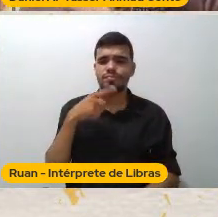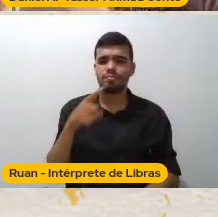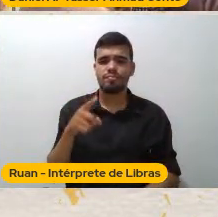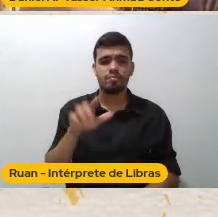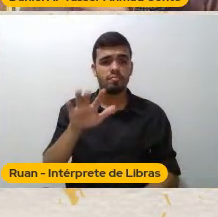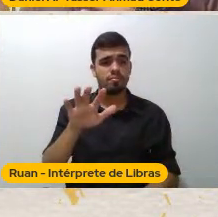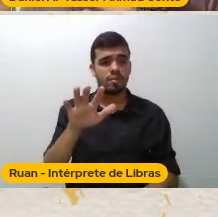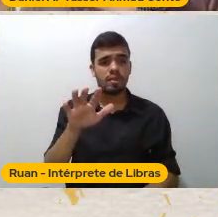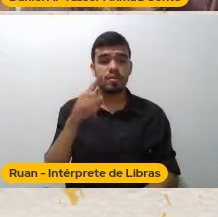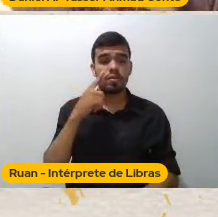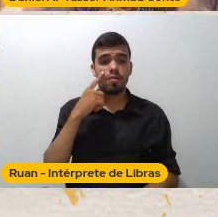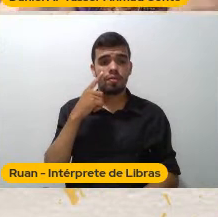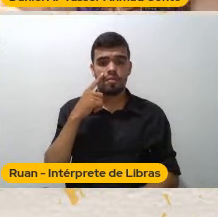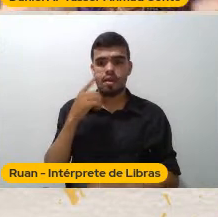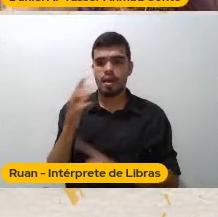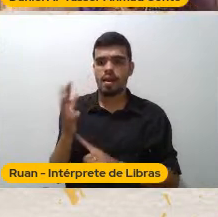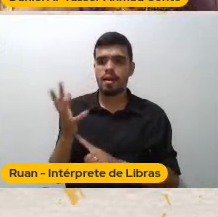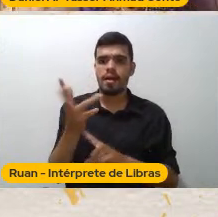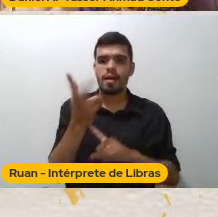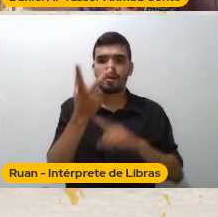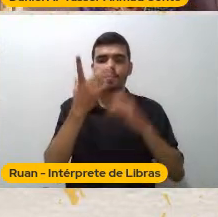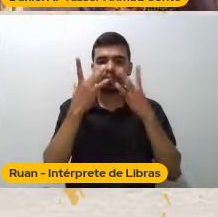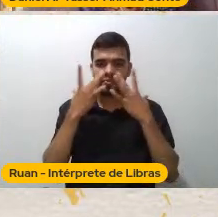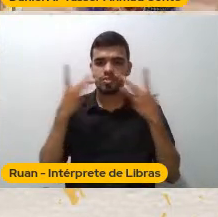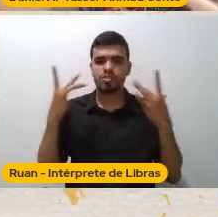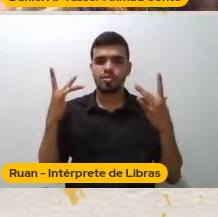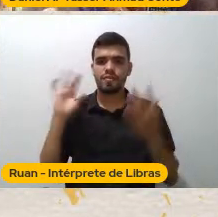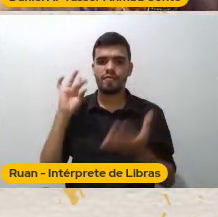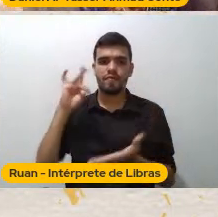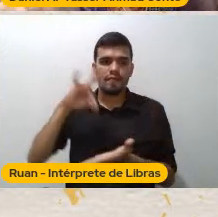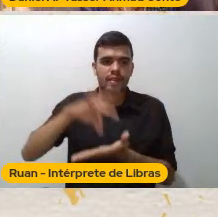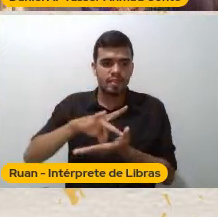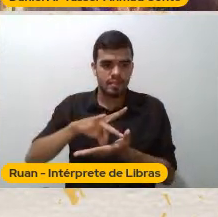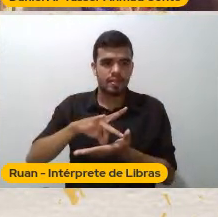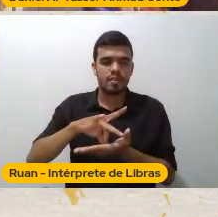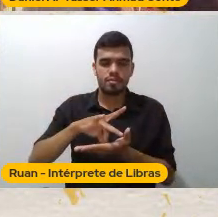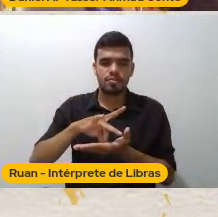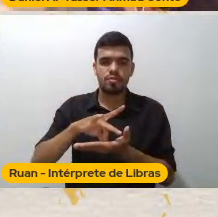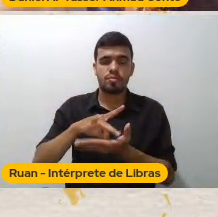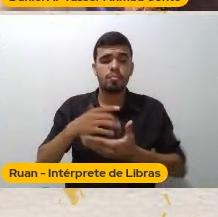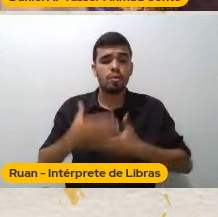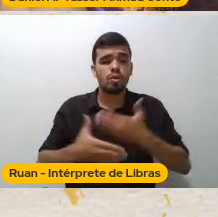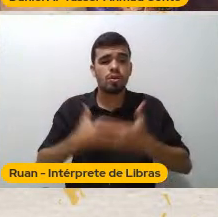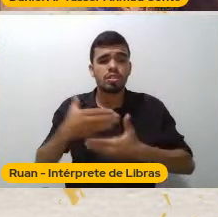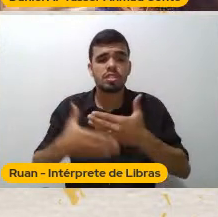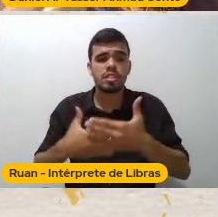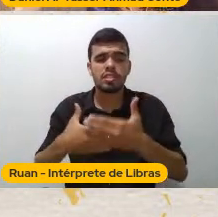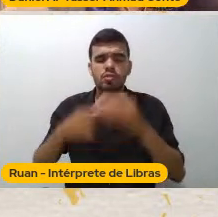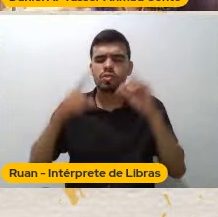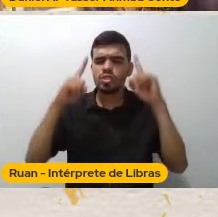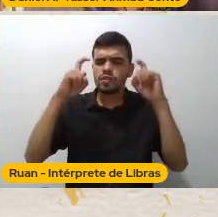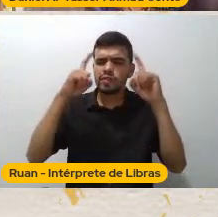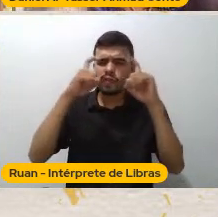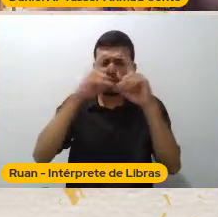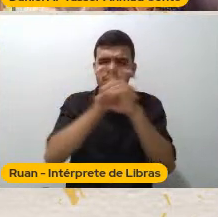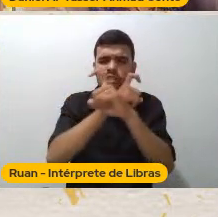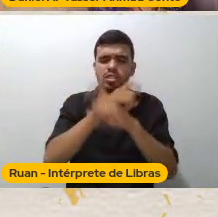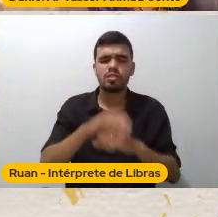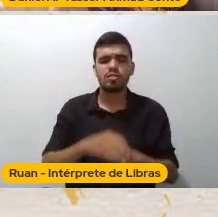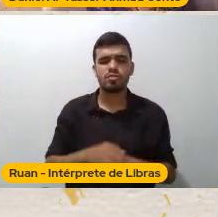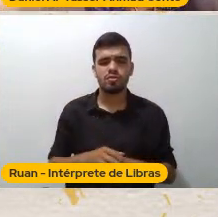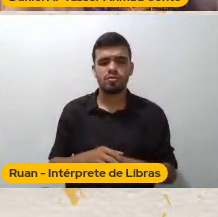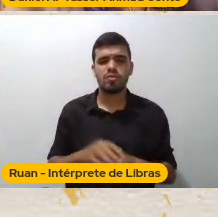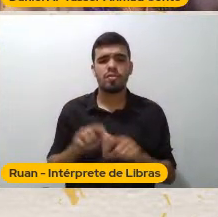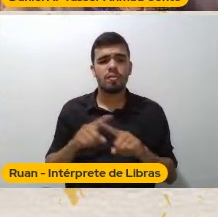vir Pela ficcionalização Do real Mas é um processo Difícil É um processo De invocação Da subjetividade